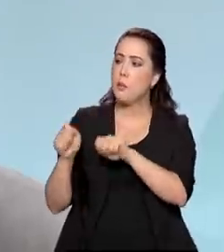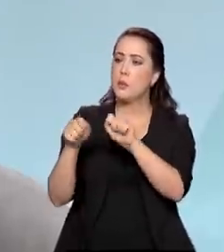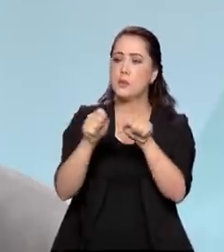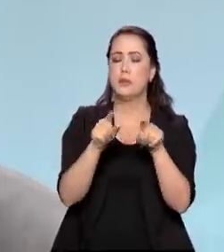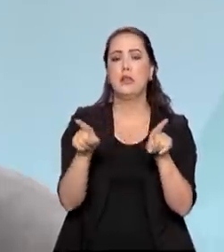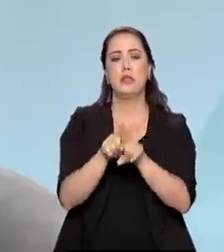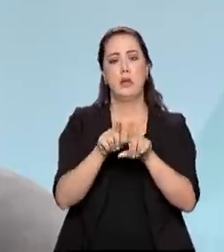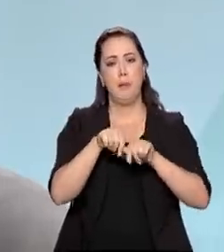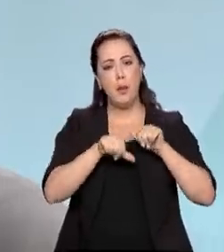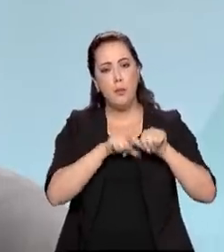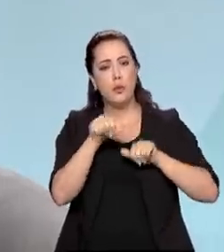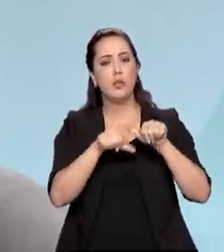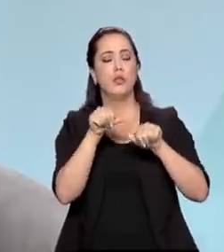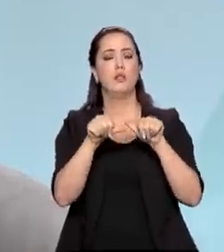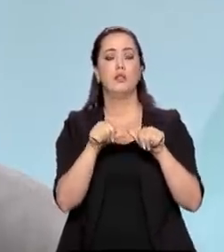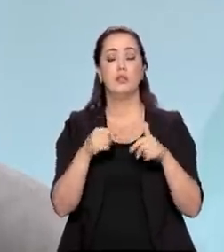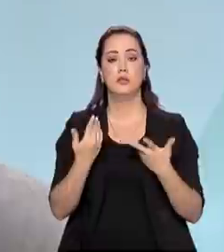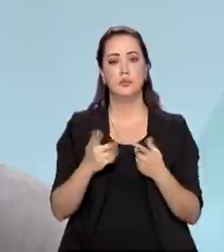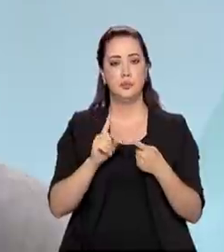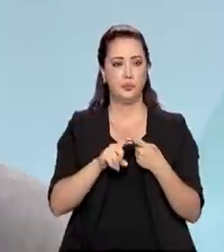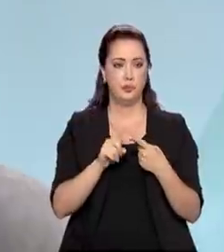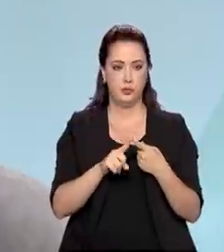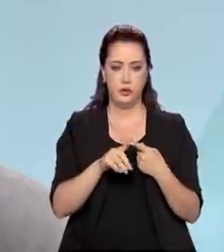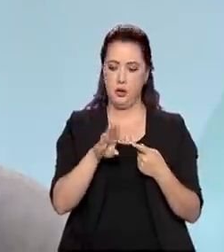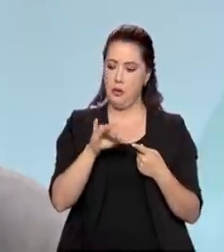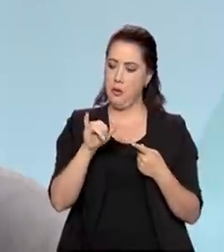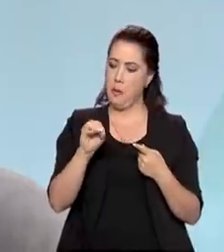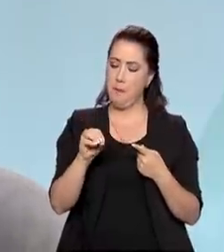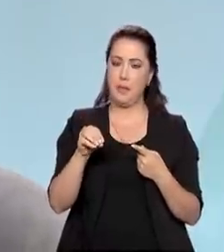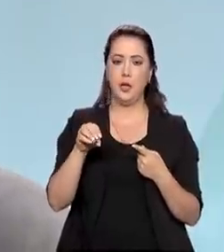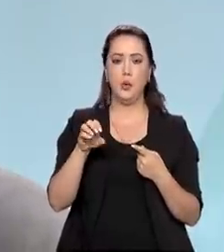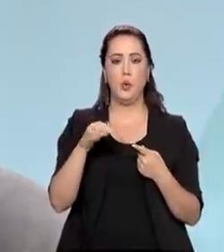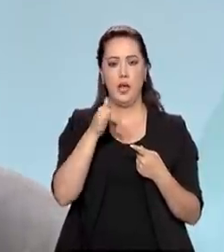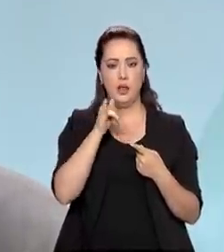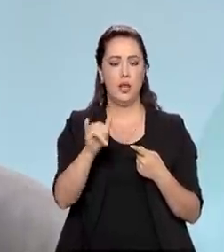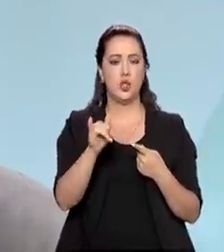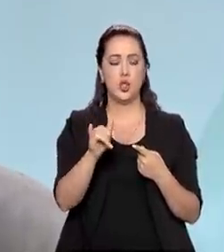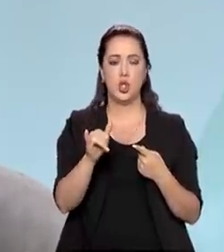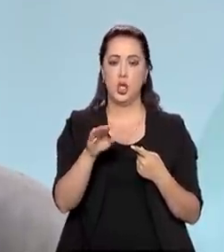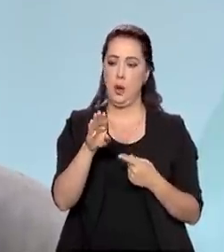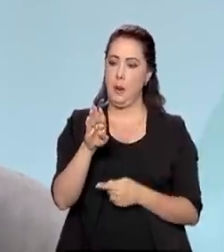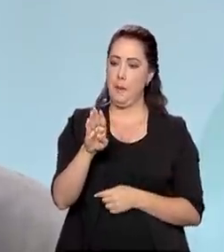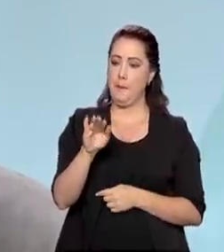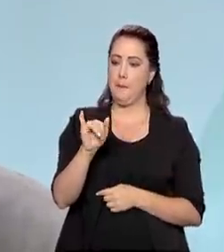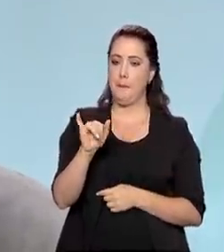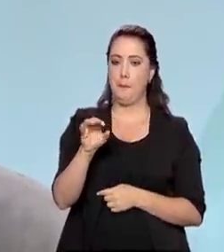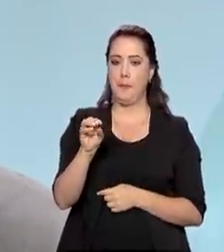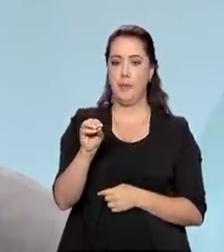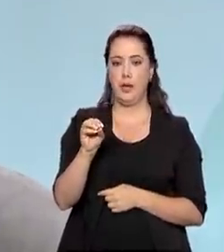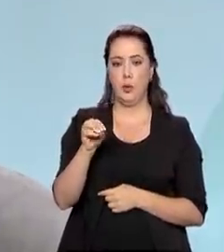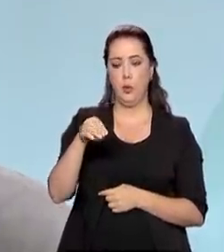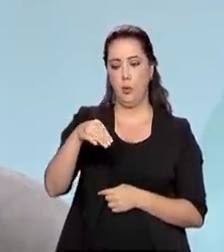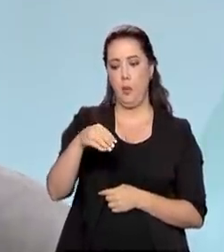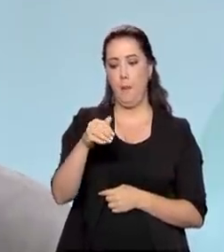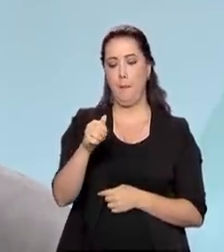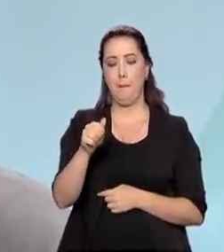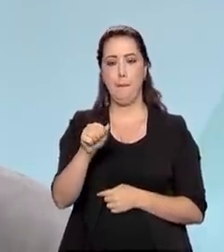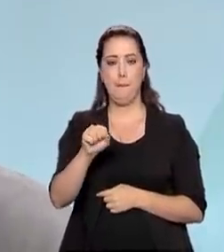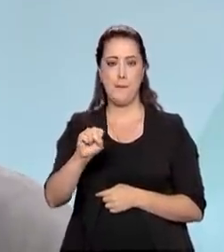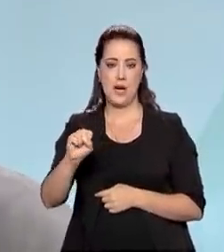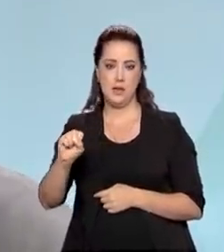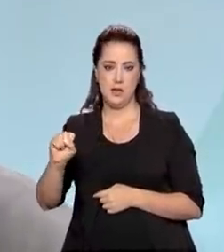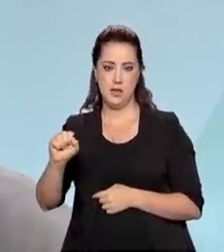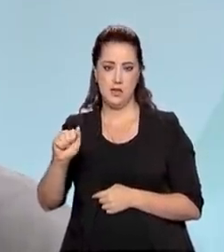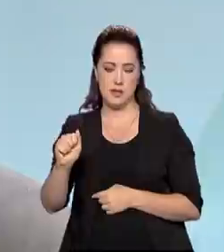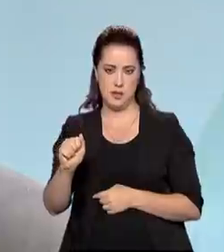renováveis e competitivas. Primeiro, a bioenergia, a biomassa, que foi muito importante. Na década de 80, começou